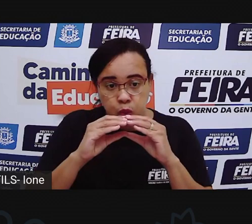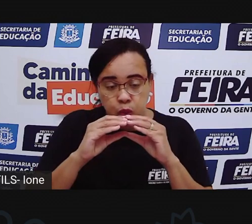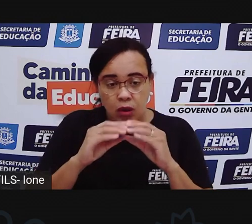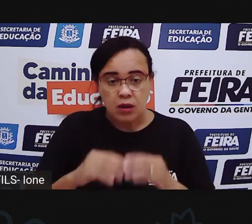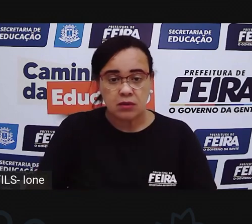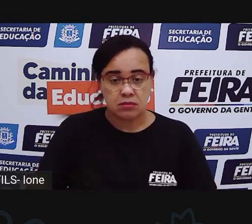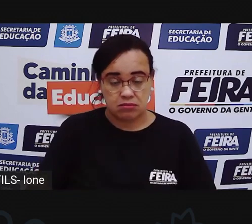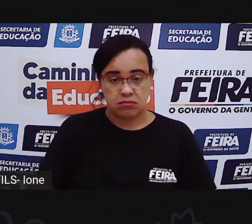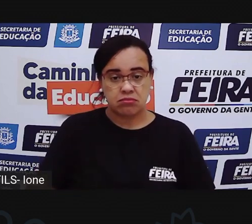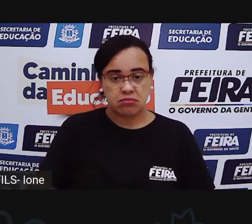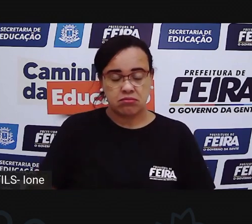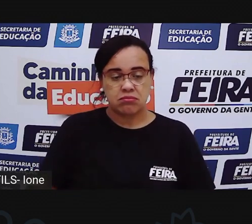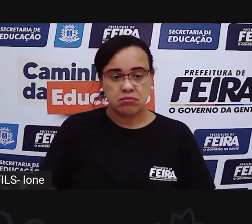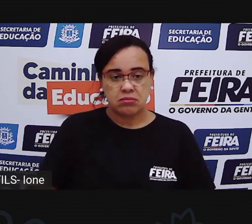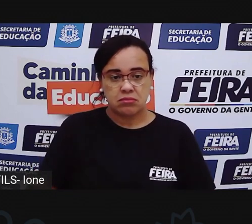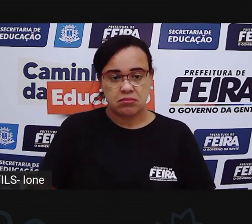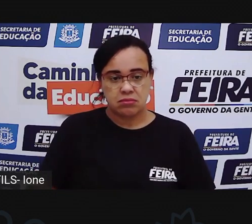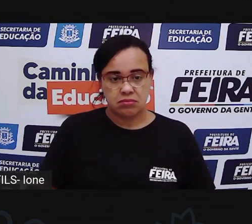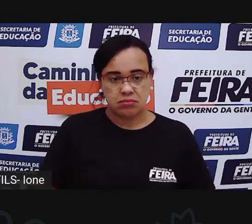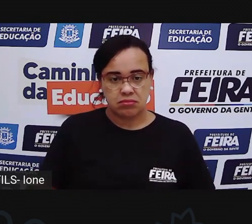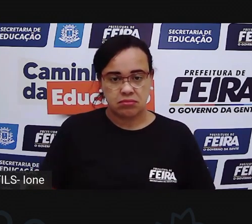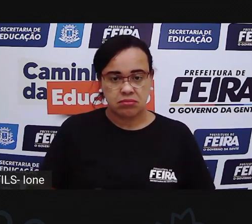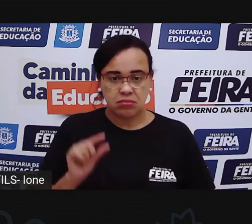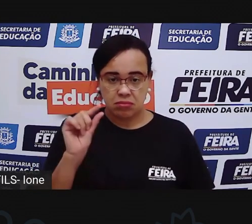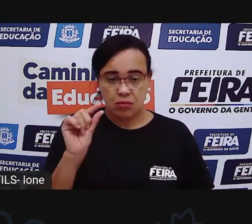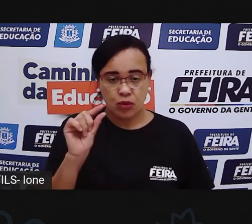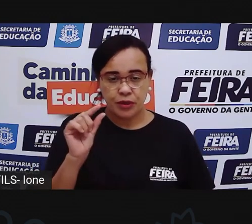Deixa eu protestar aqui. Vou botar mais um pouquinho de sabão.